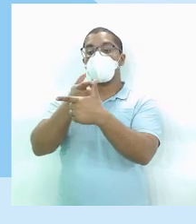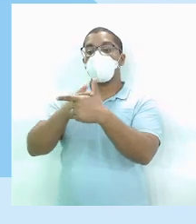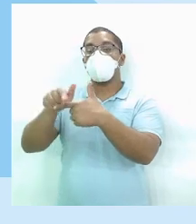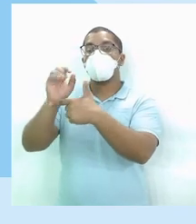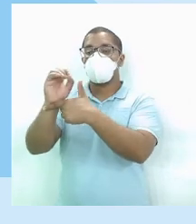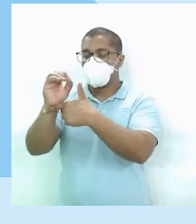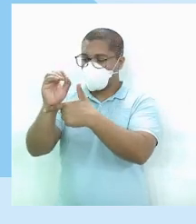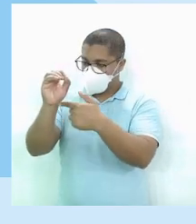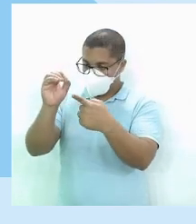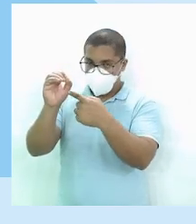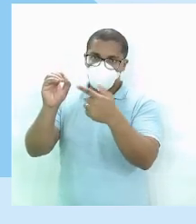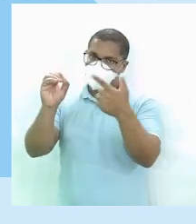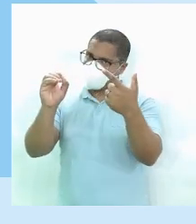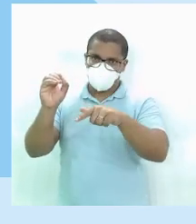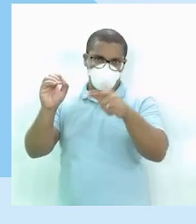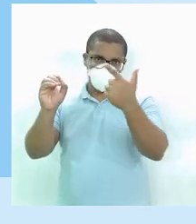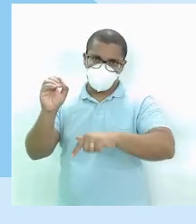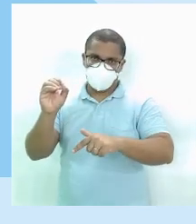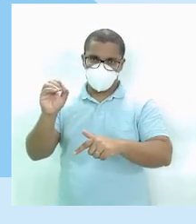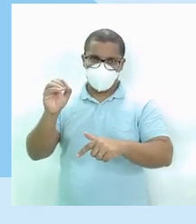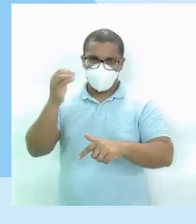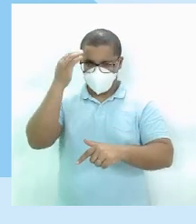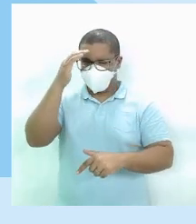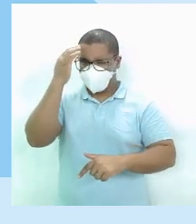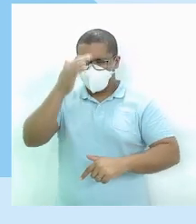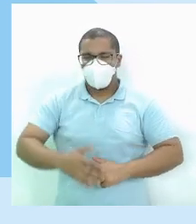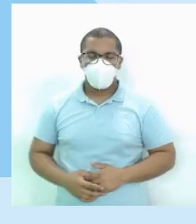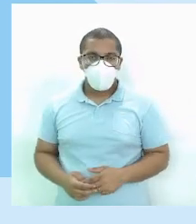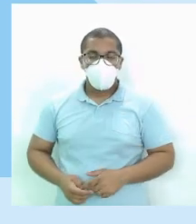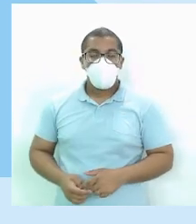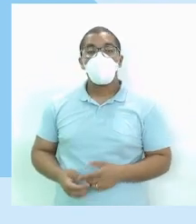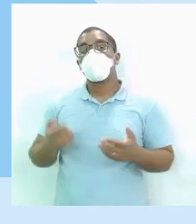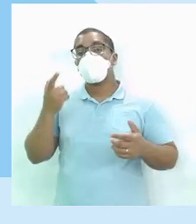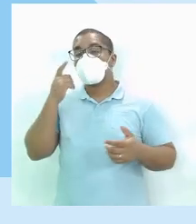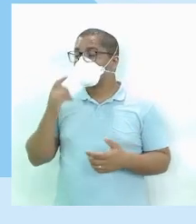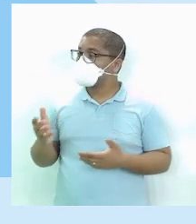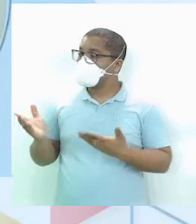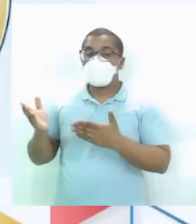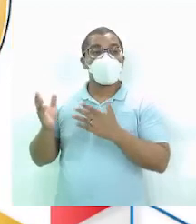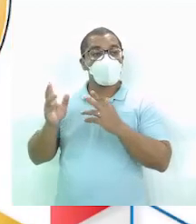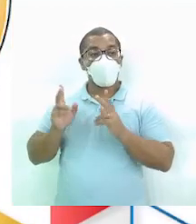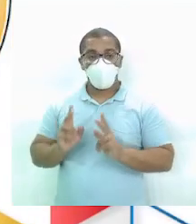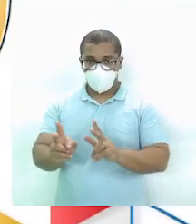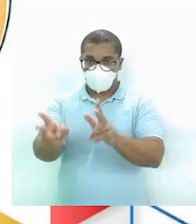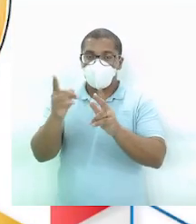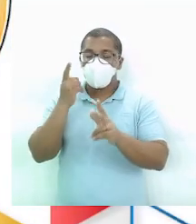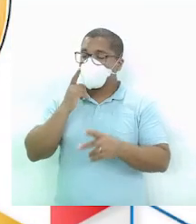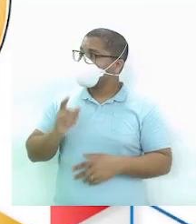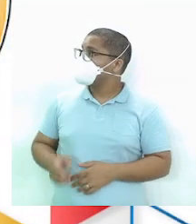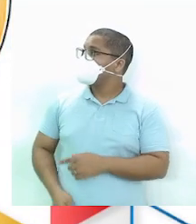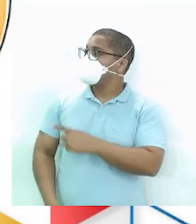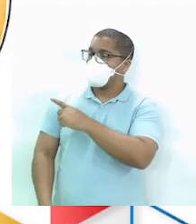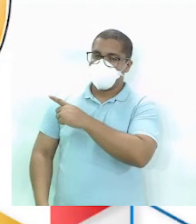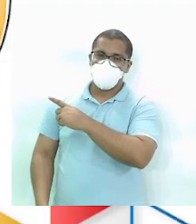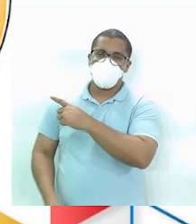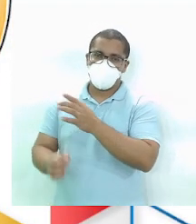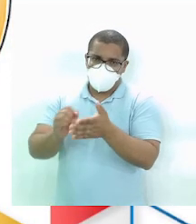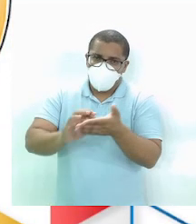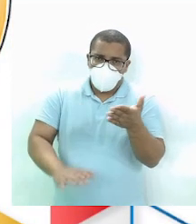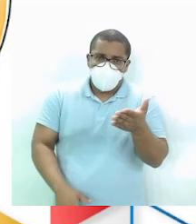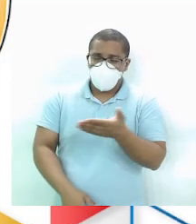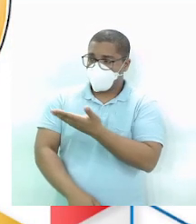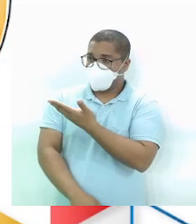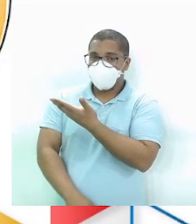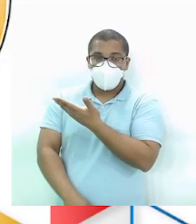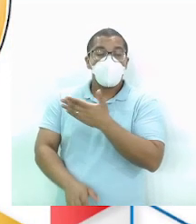denominador Tem que ser Diferente de zero Ok? Segue lá então Comigo agora No slide Que vocês vão ver Uma atividade Tá